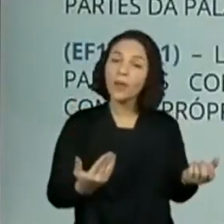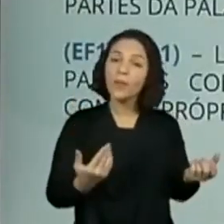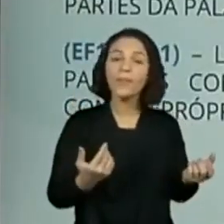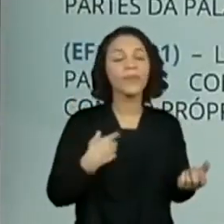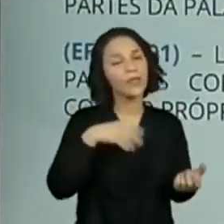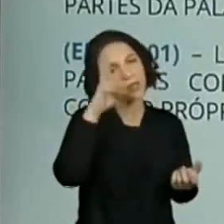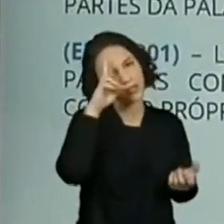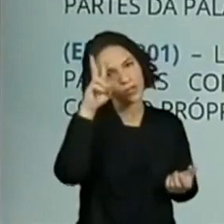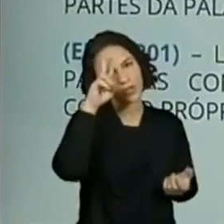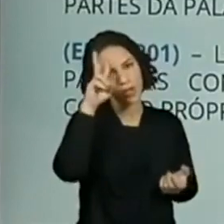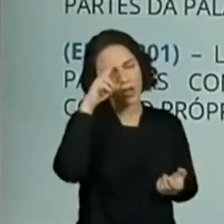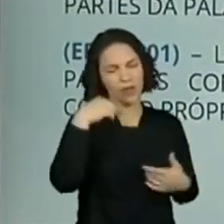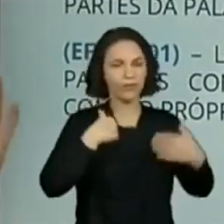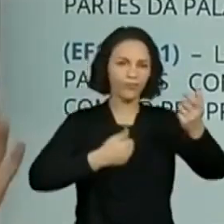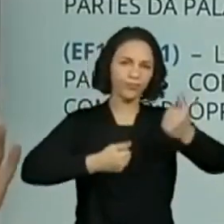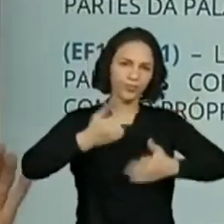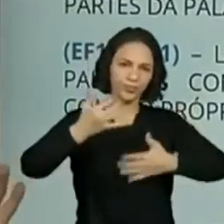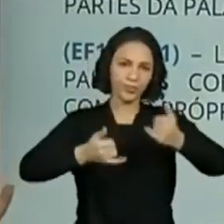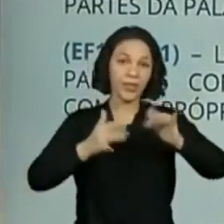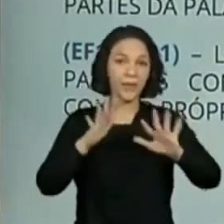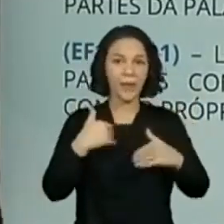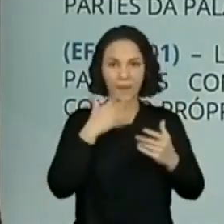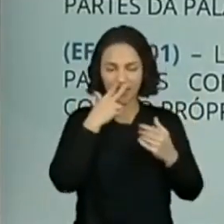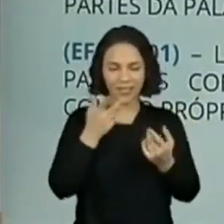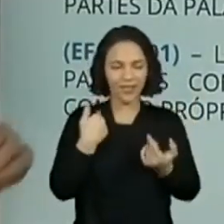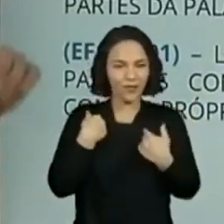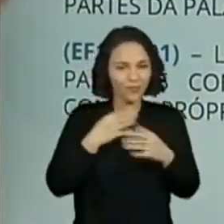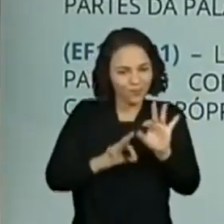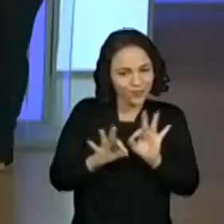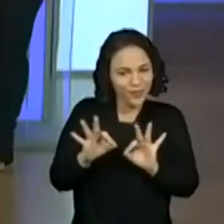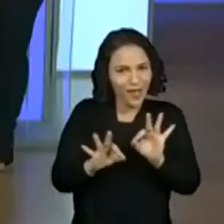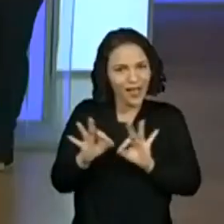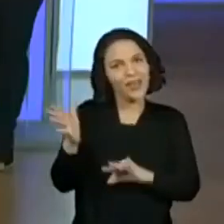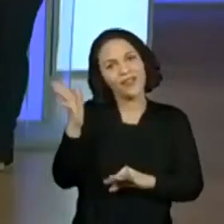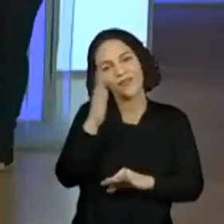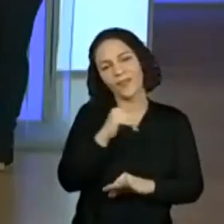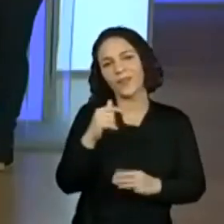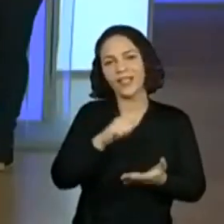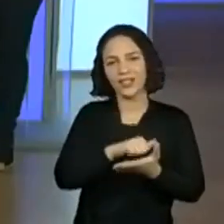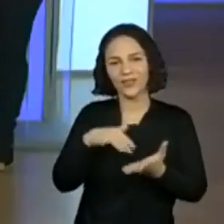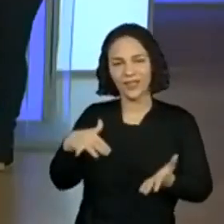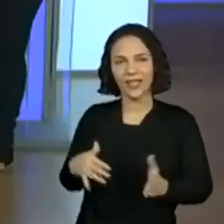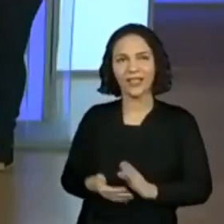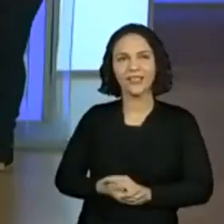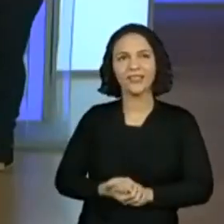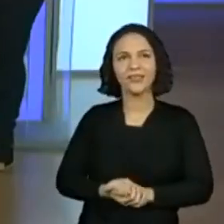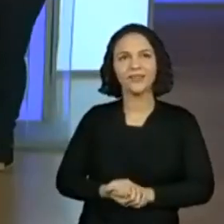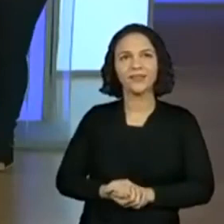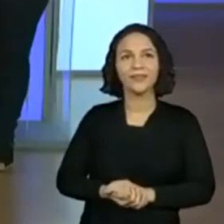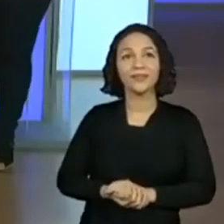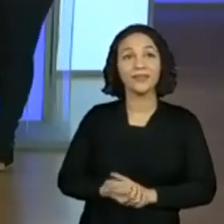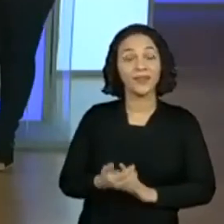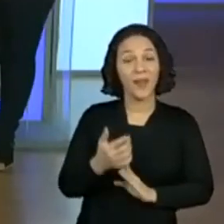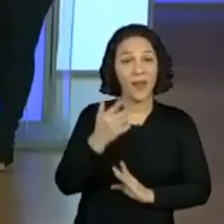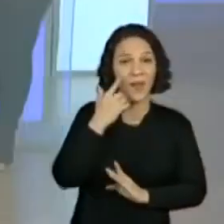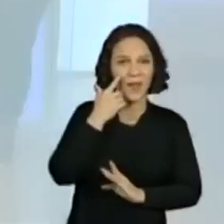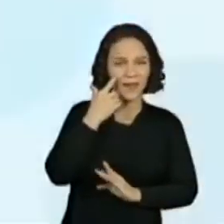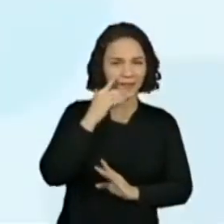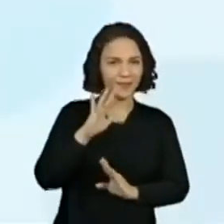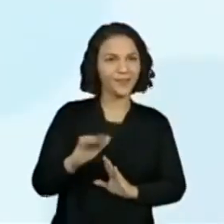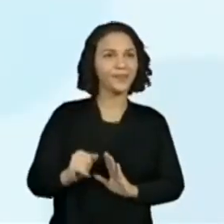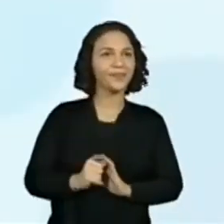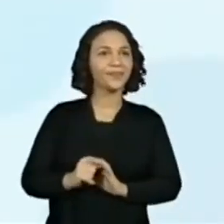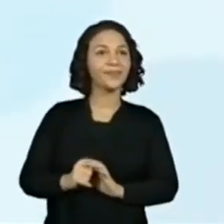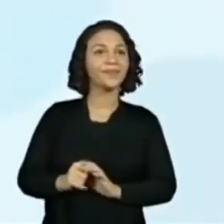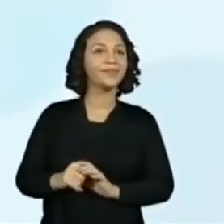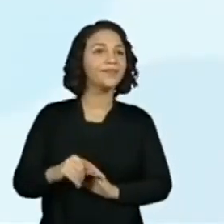nossas histórias. Mas para a gente aquecer, vamos lá para a proposta da atividade. Olhem lá. Nós